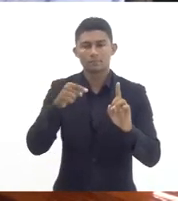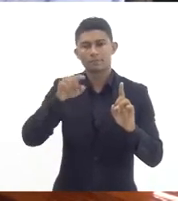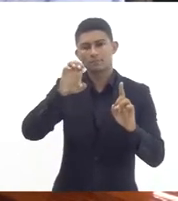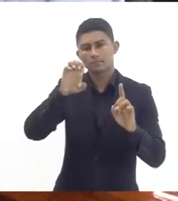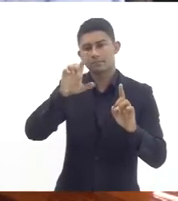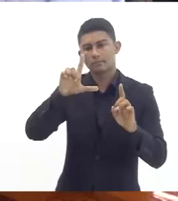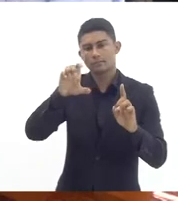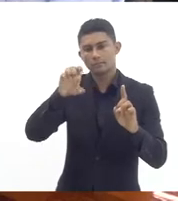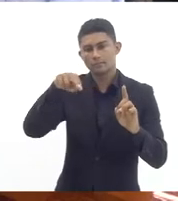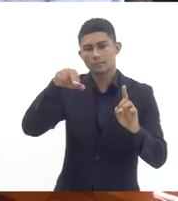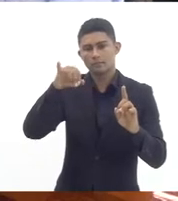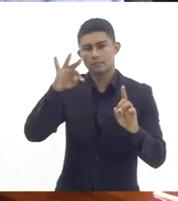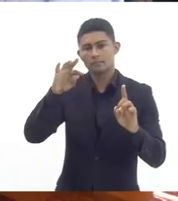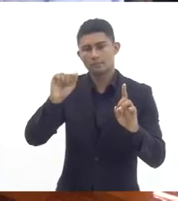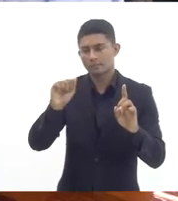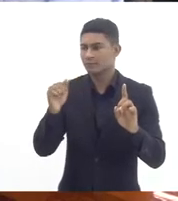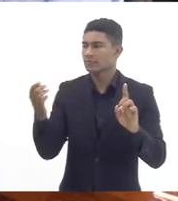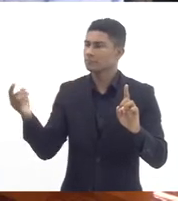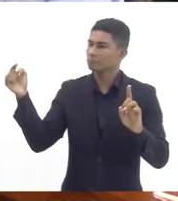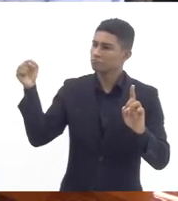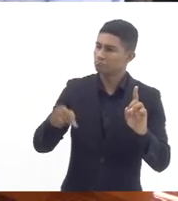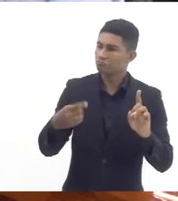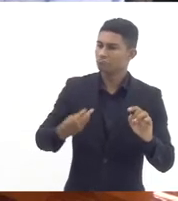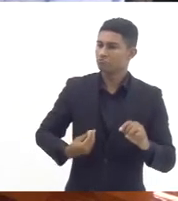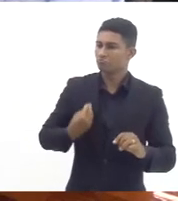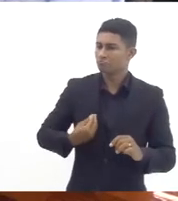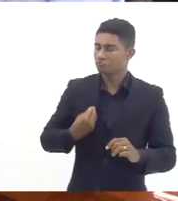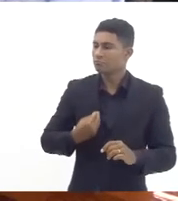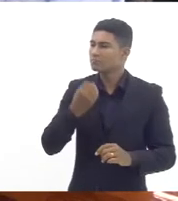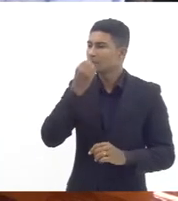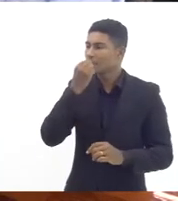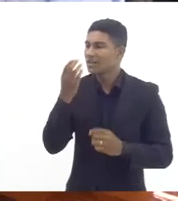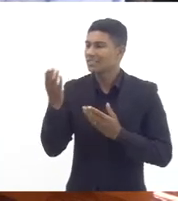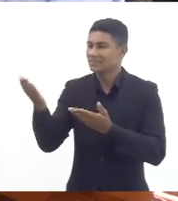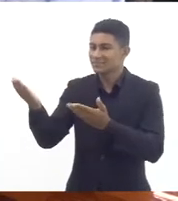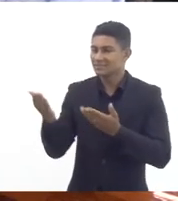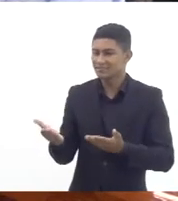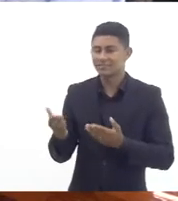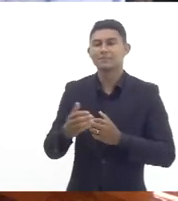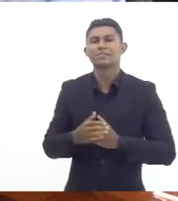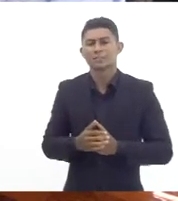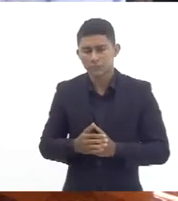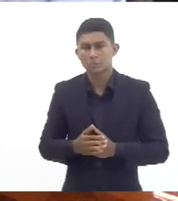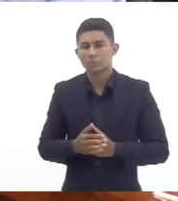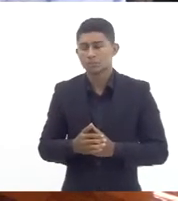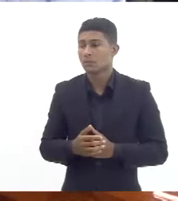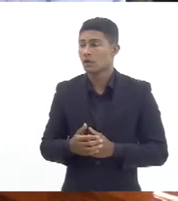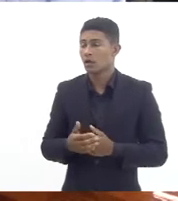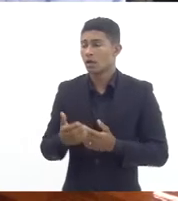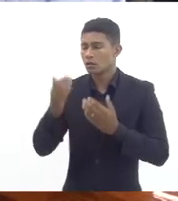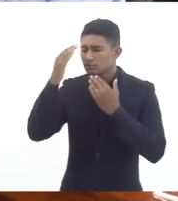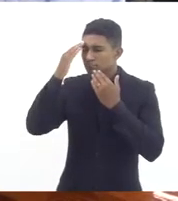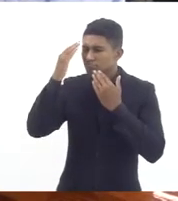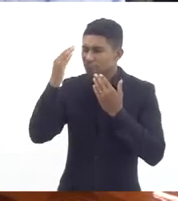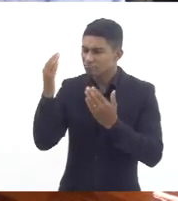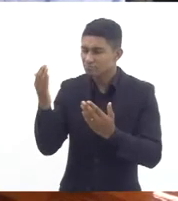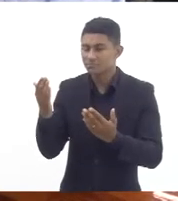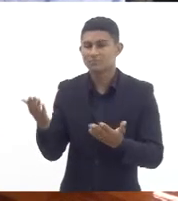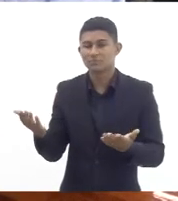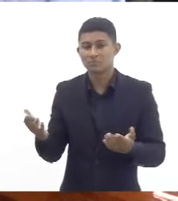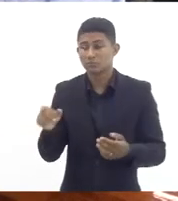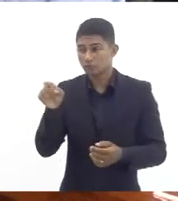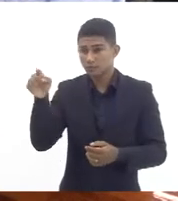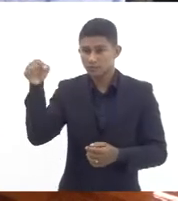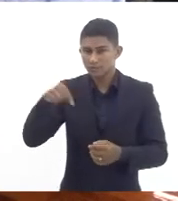presença bem-vinda aqui a nova gestão do CEP aqui para participar das nossas audiências